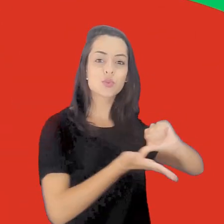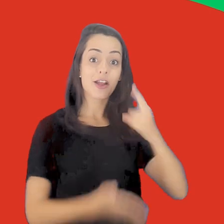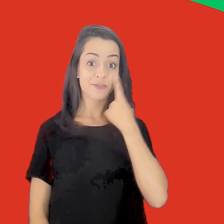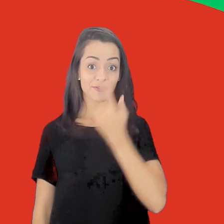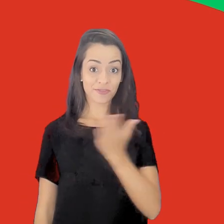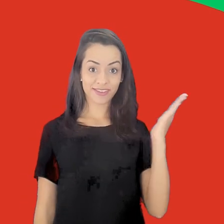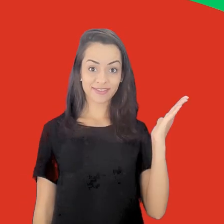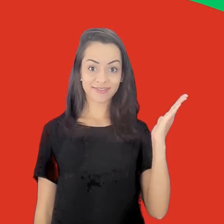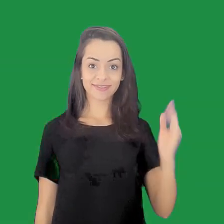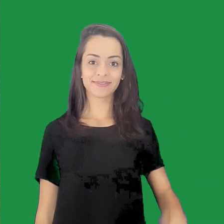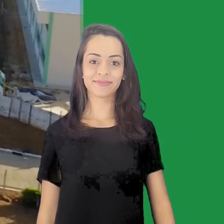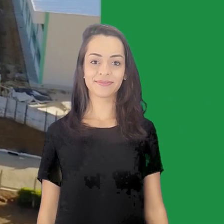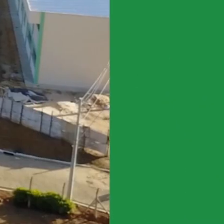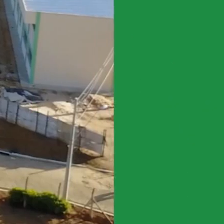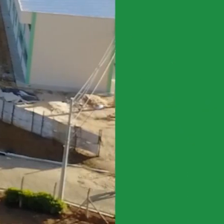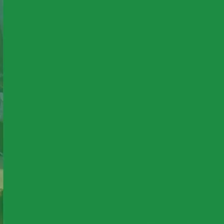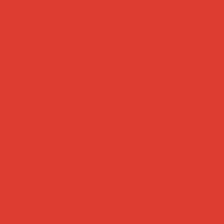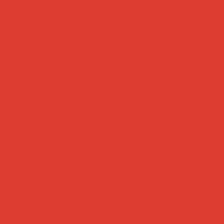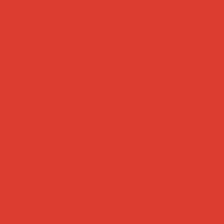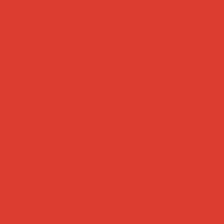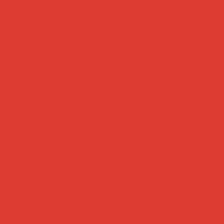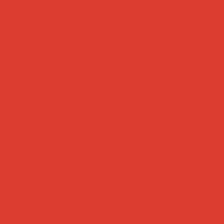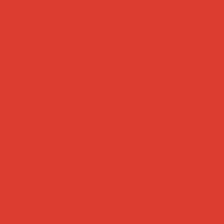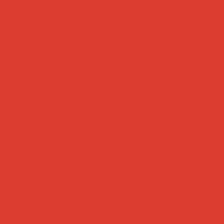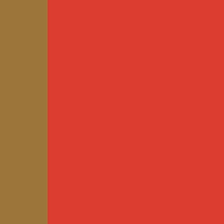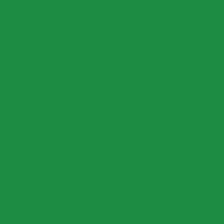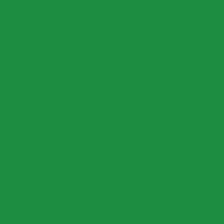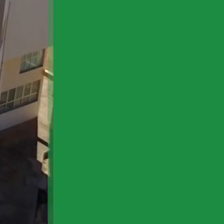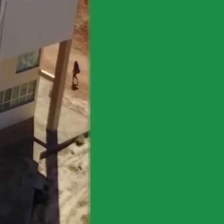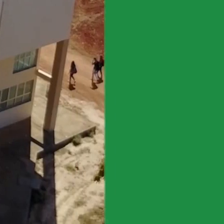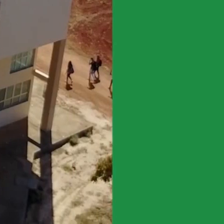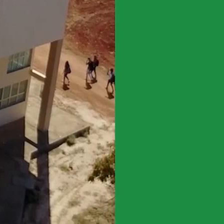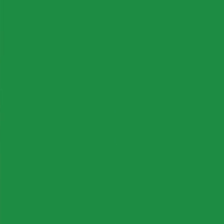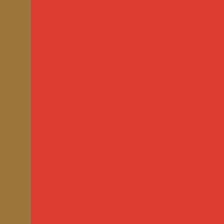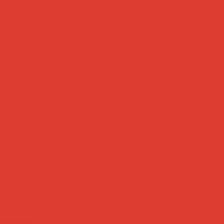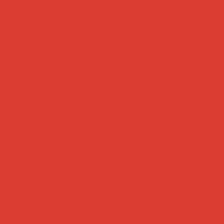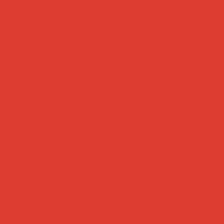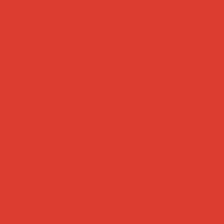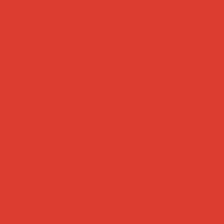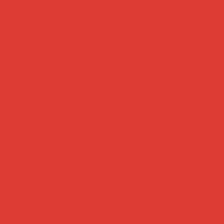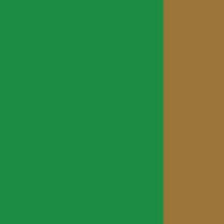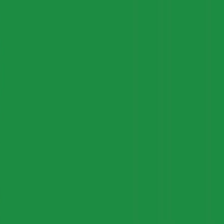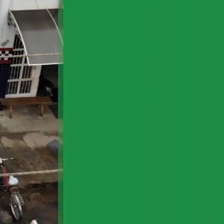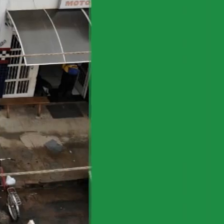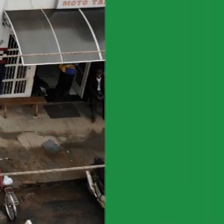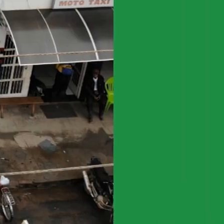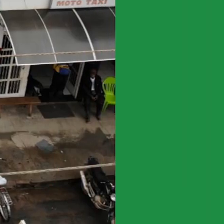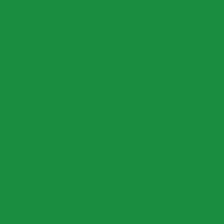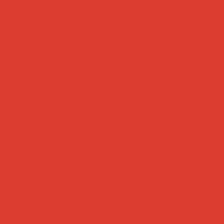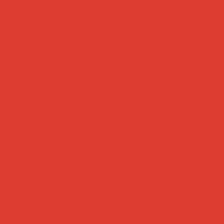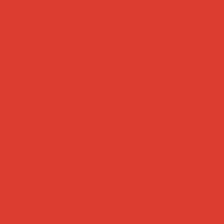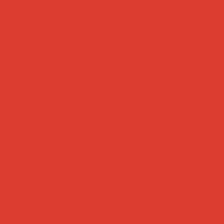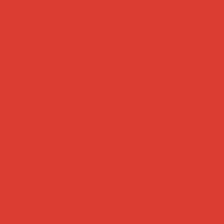gratuitos nos campi. Almenara, Araçuaí, Arinos, Diamantina, Janaúba,